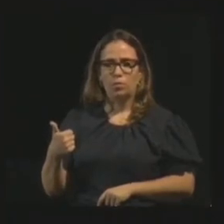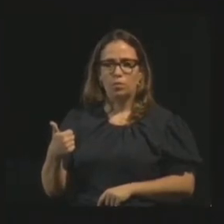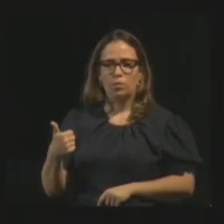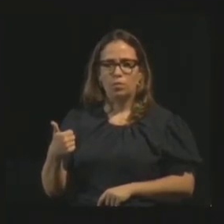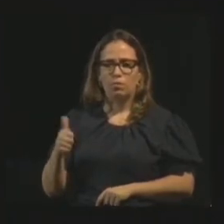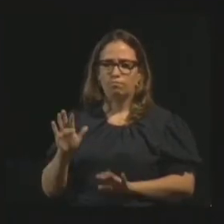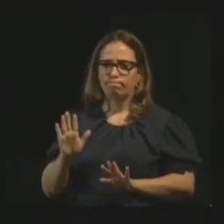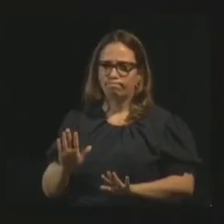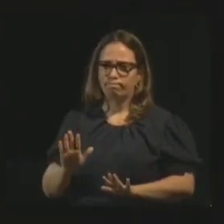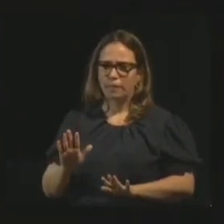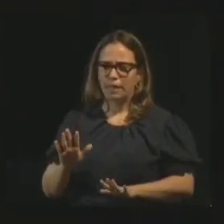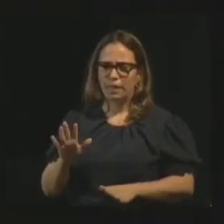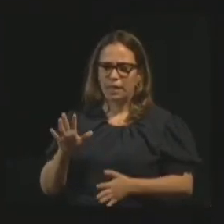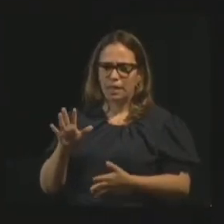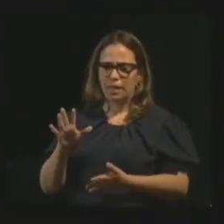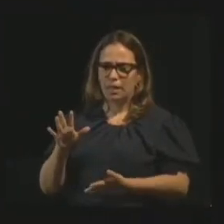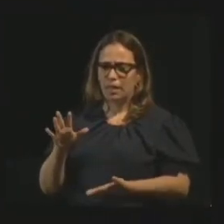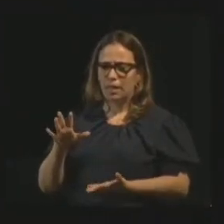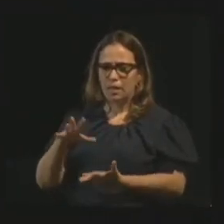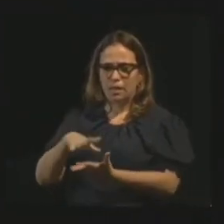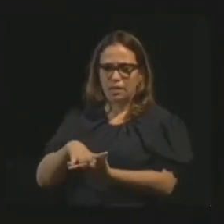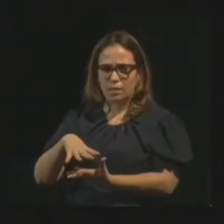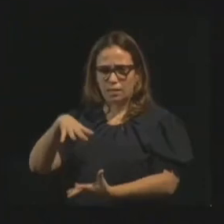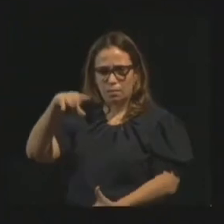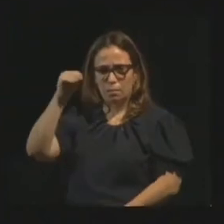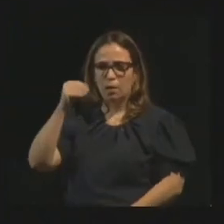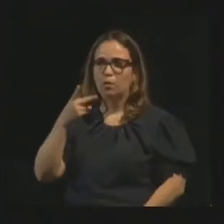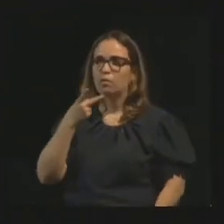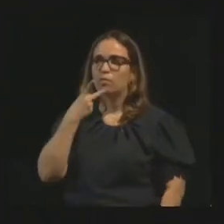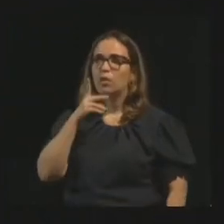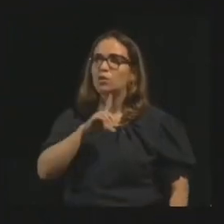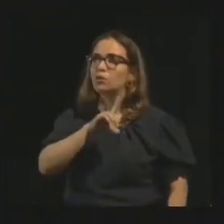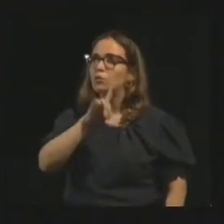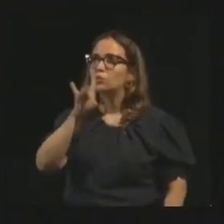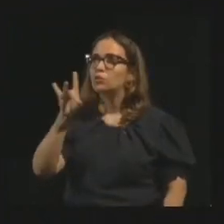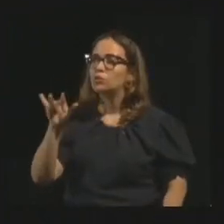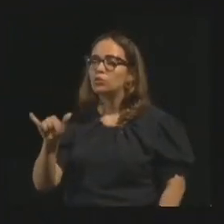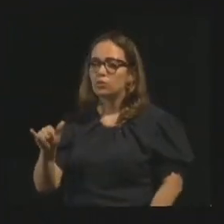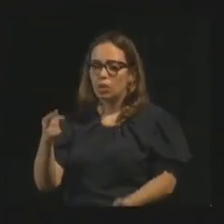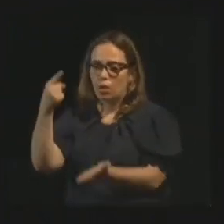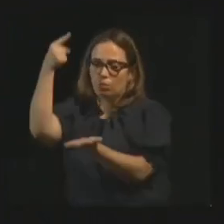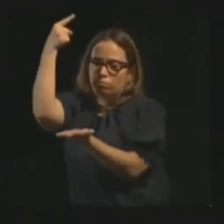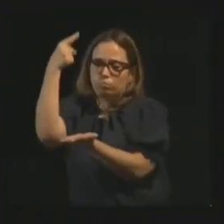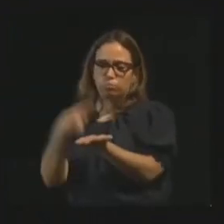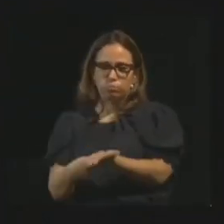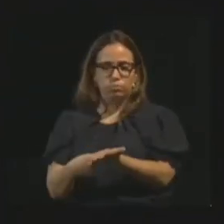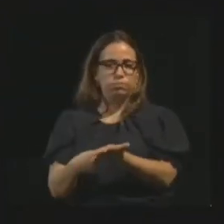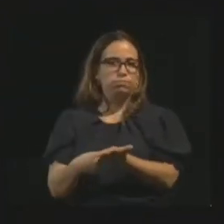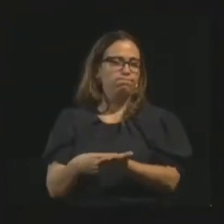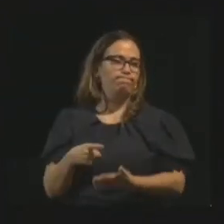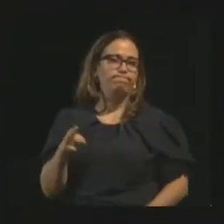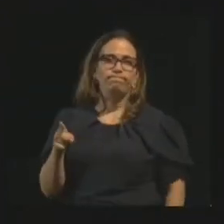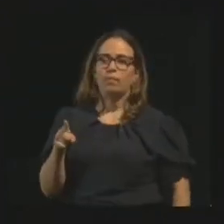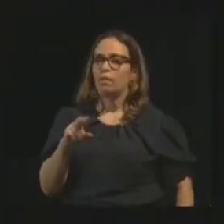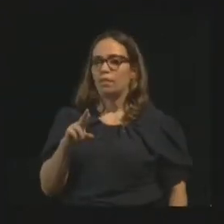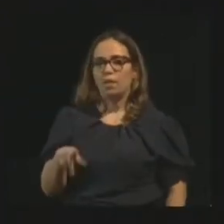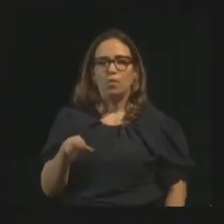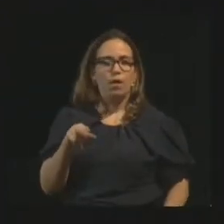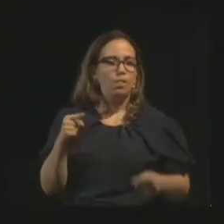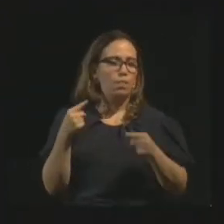específicas. E isso quase sempre, nem sempre, mas quase sempre, diz o livro dos métodos, é o indício de mistificação.